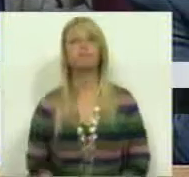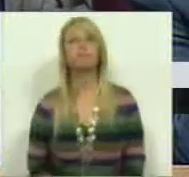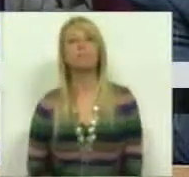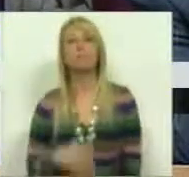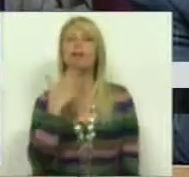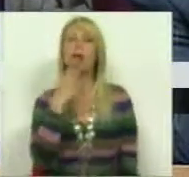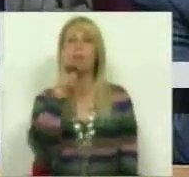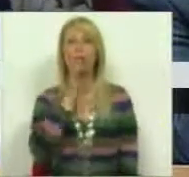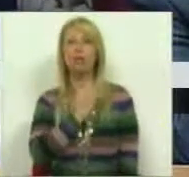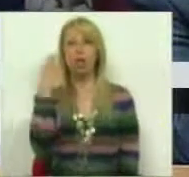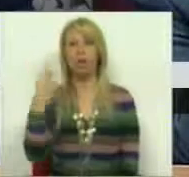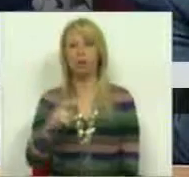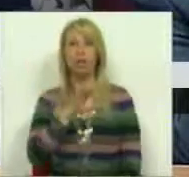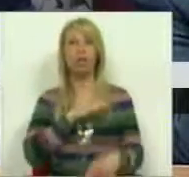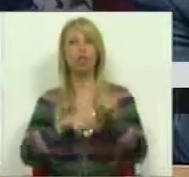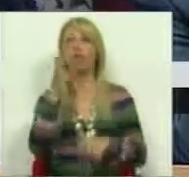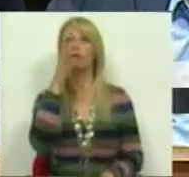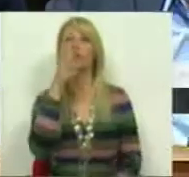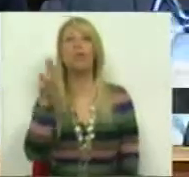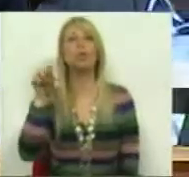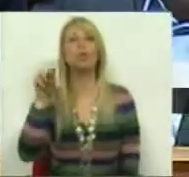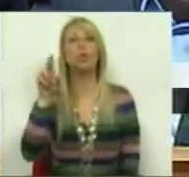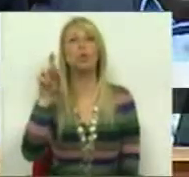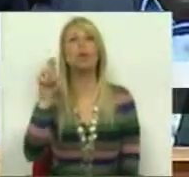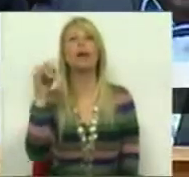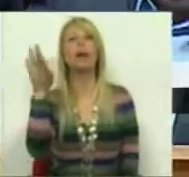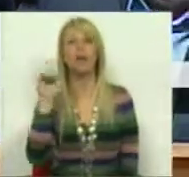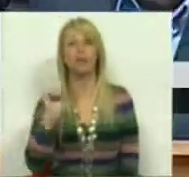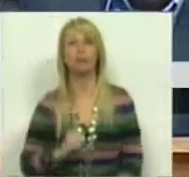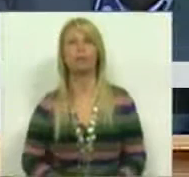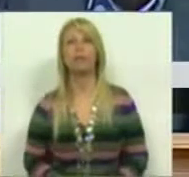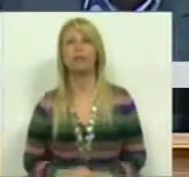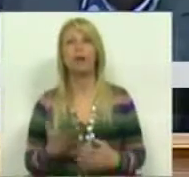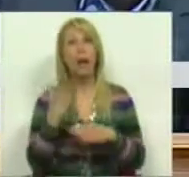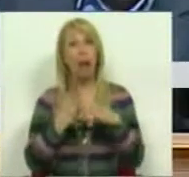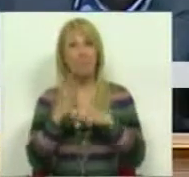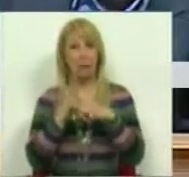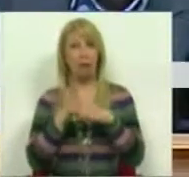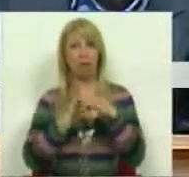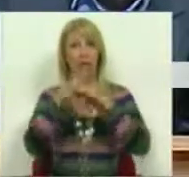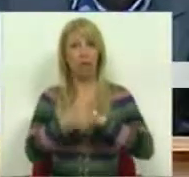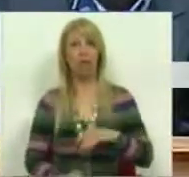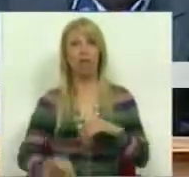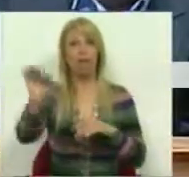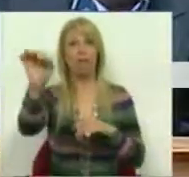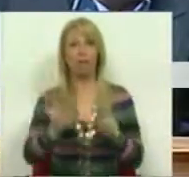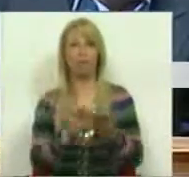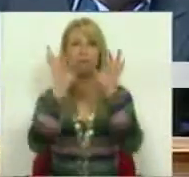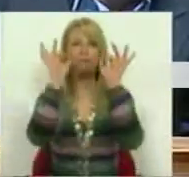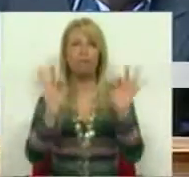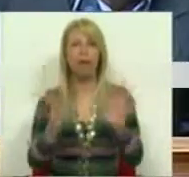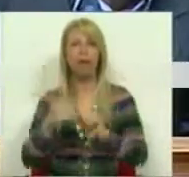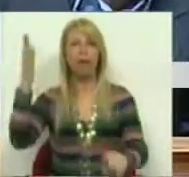Muito obrigado, Sr. Presidente. Sr. Deputado Nuno Reis, parte da sua intervenção foi um remake do que aqui